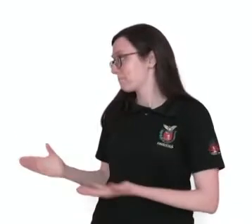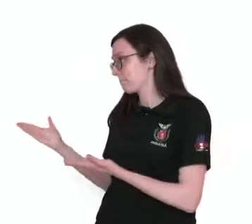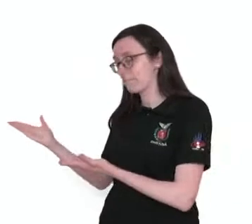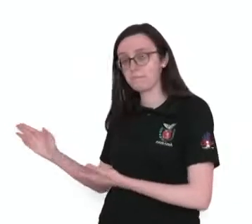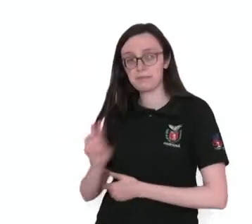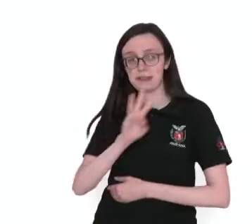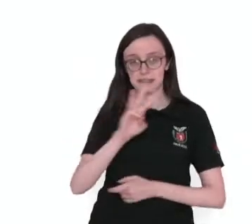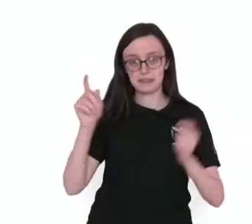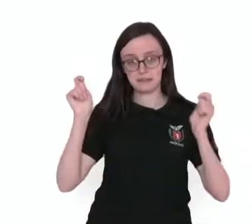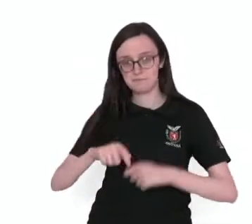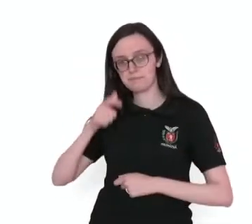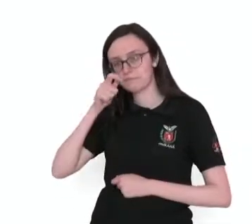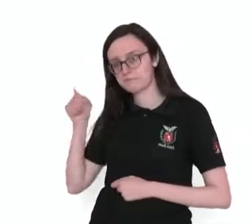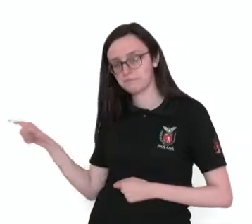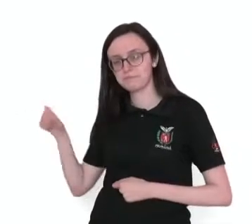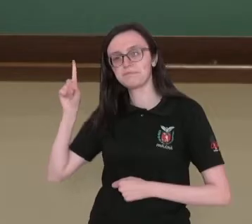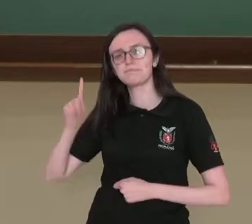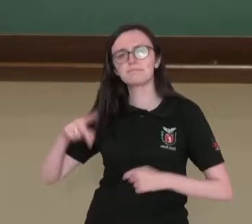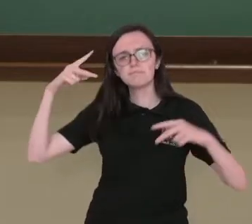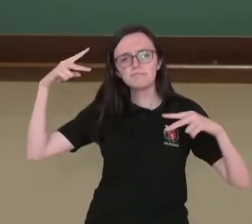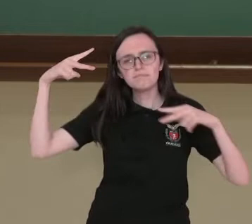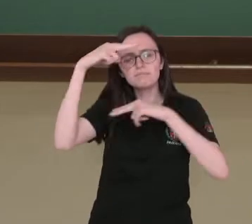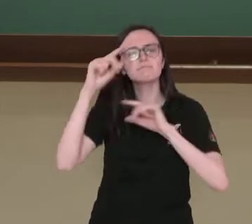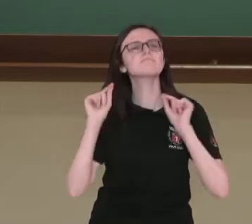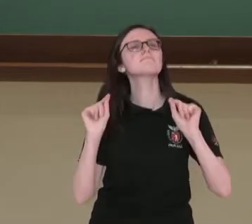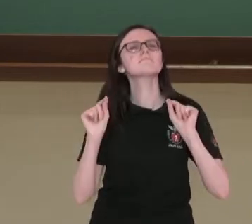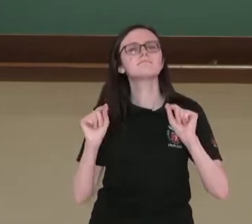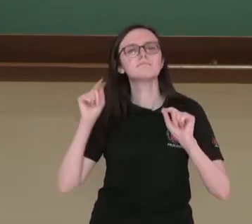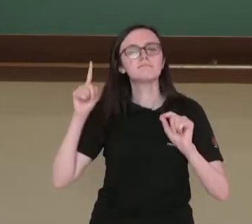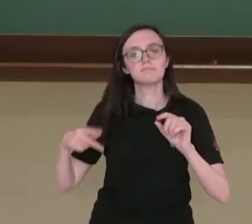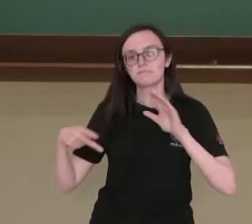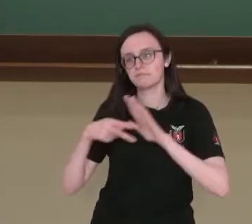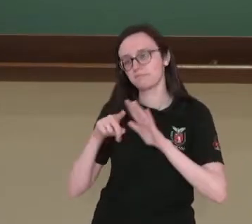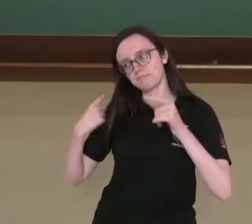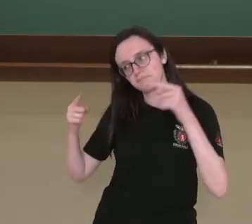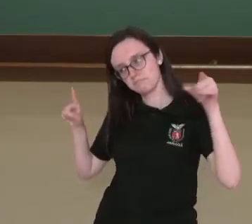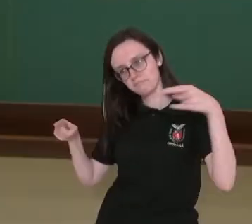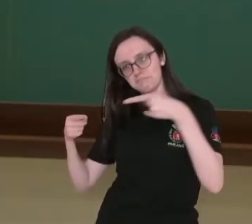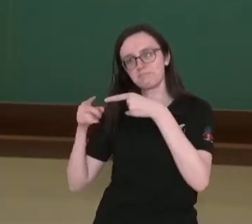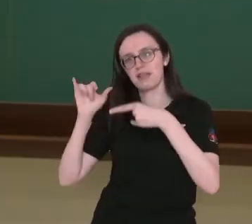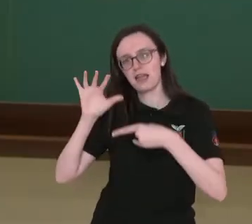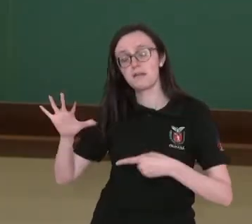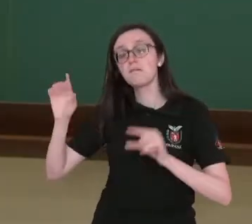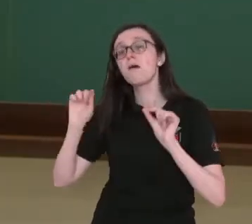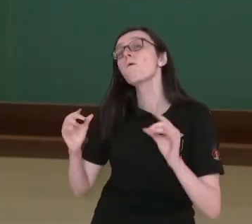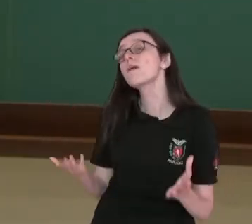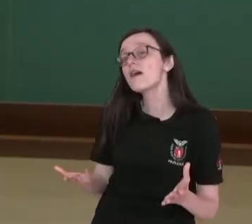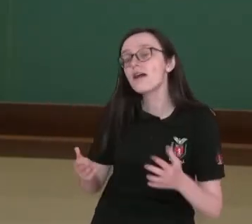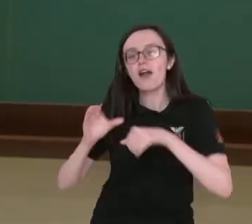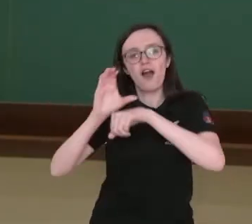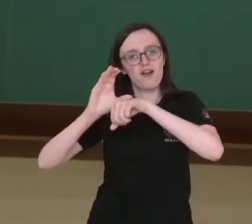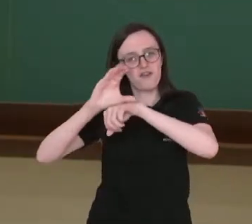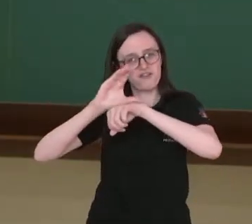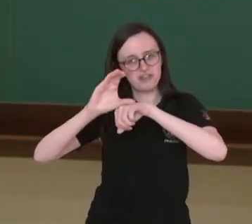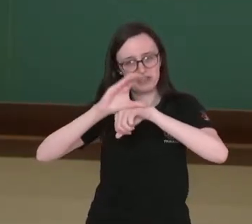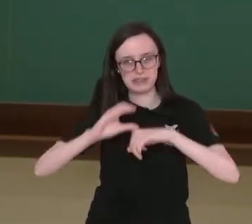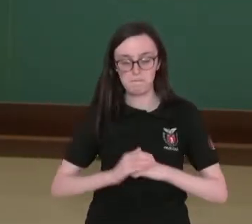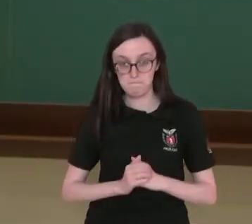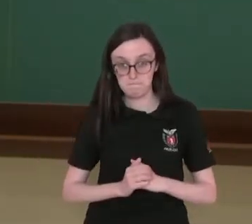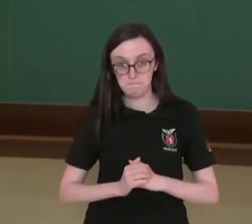.com nós temos um trecho então, de acordo aqui com a nossa iconografia, que é a Constituição.